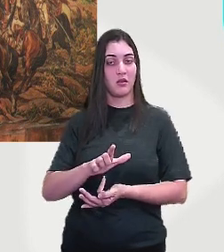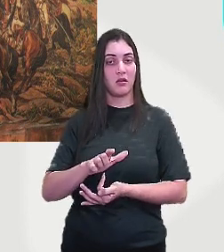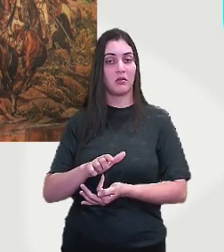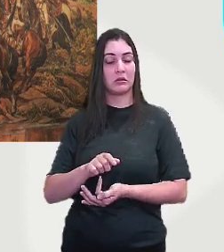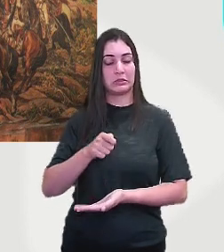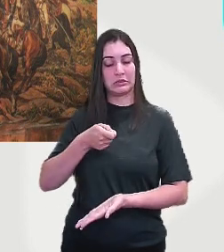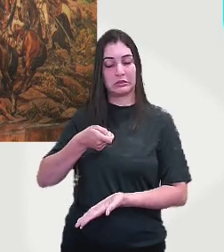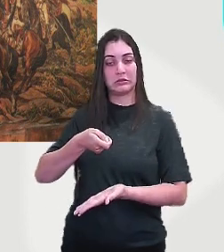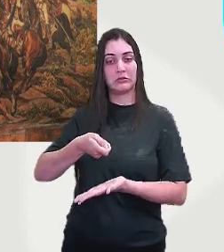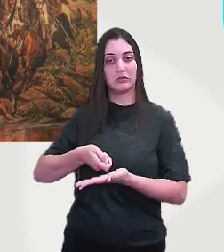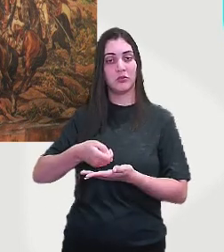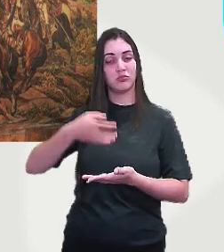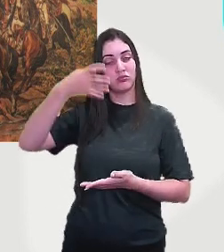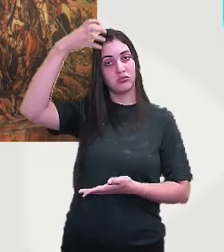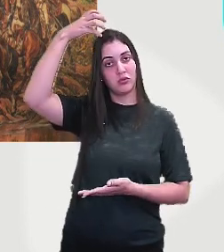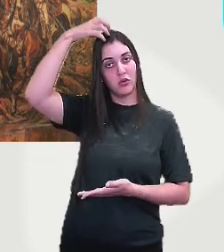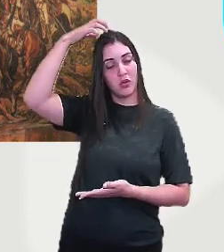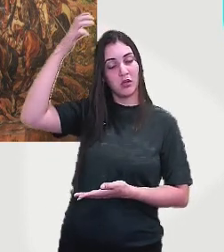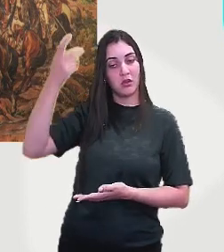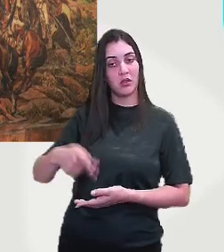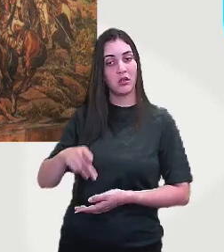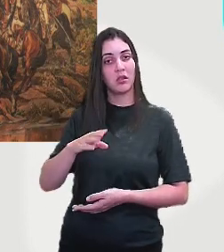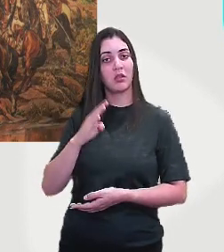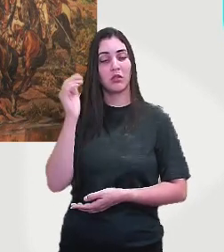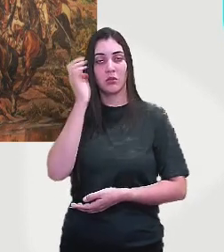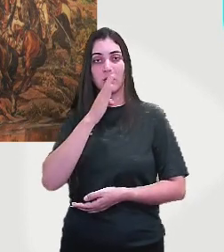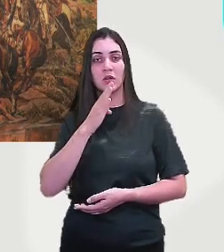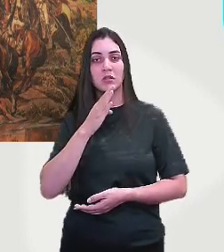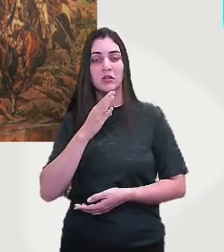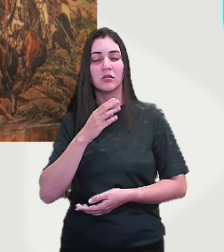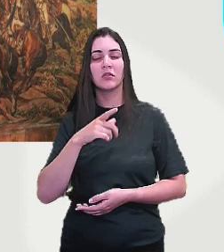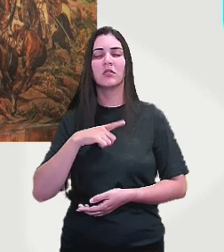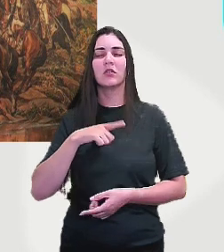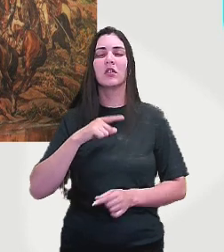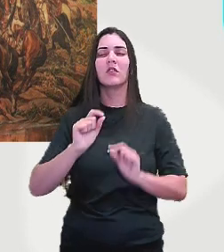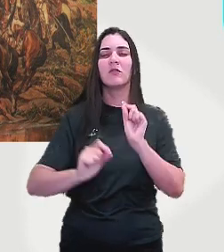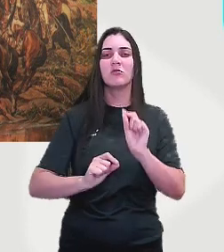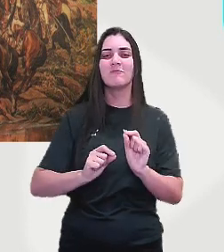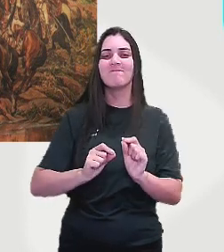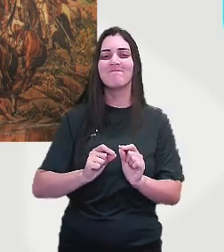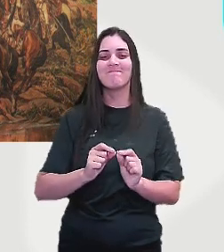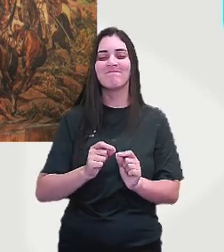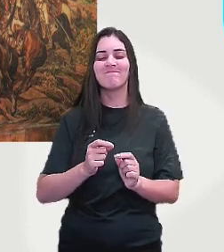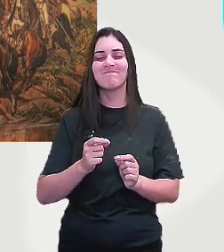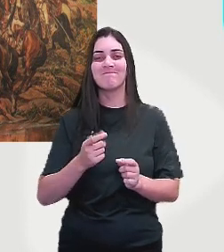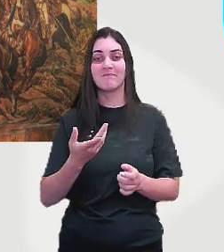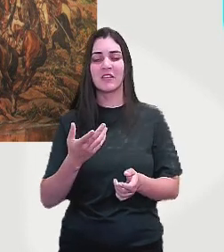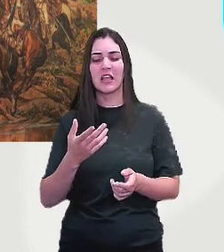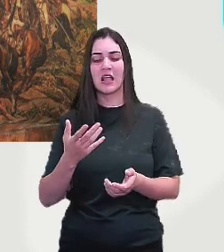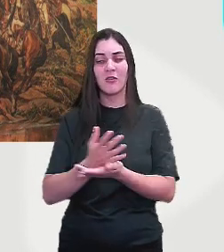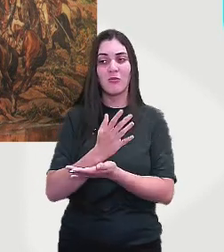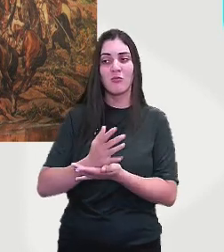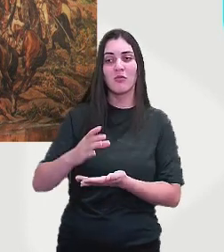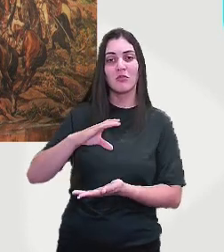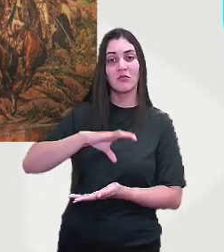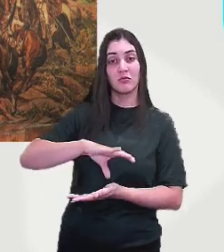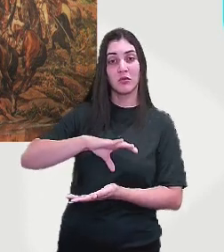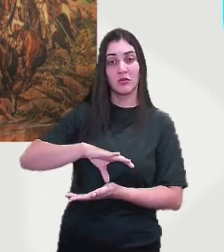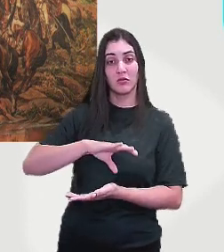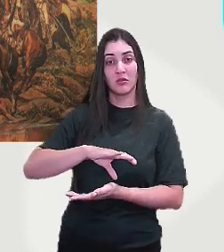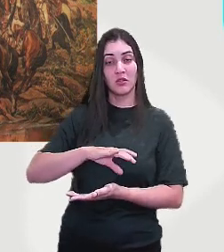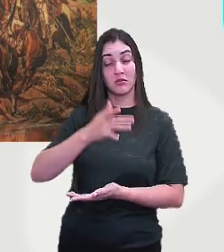um reino aqui na colônia, ele desencadeou um descontentamento, ou seja, os portugueses que